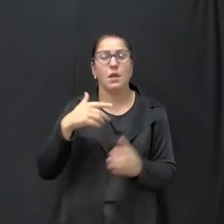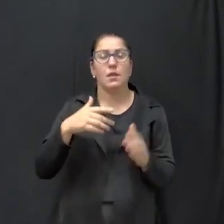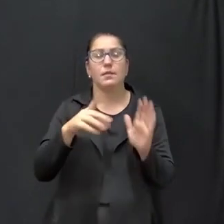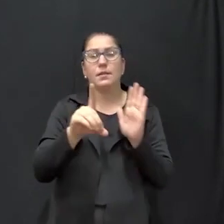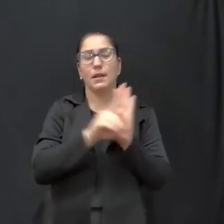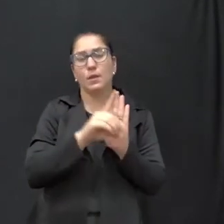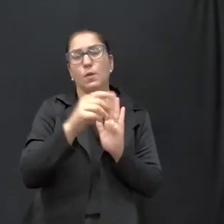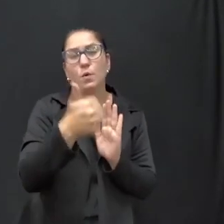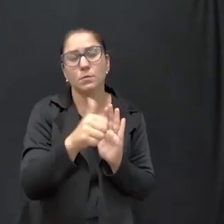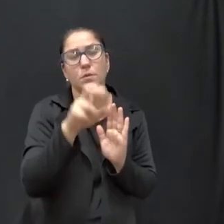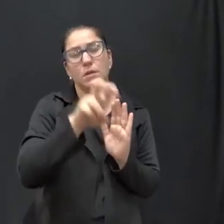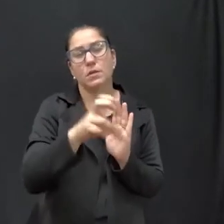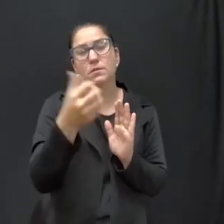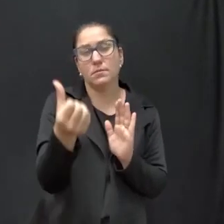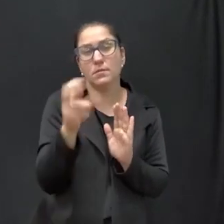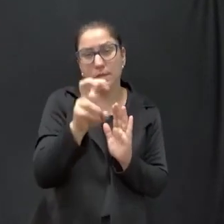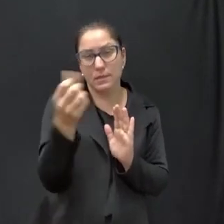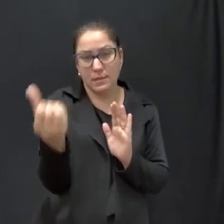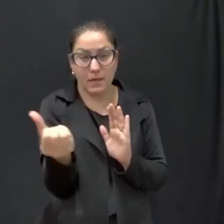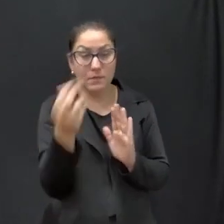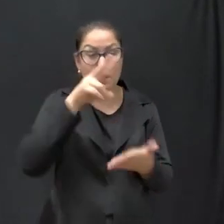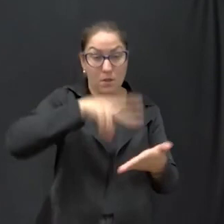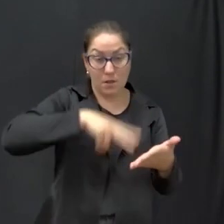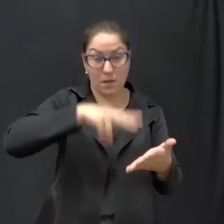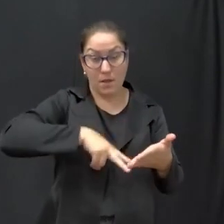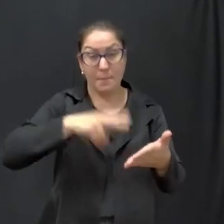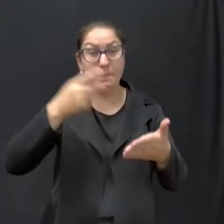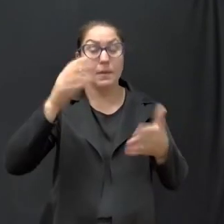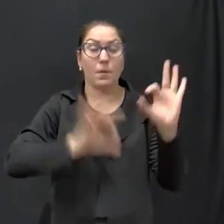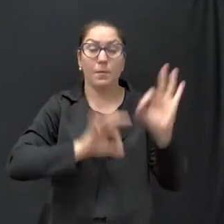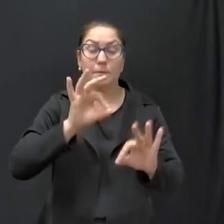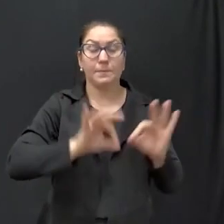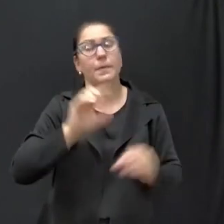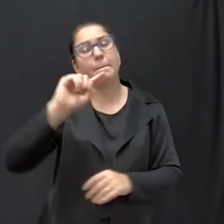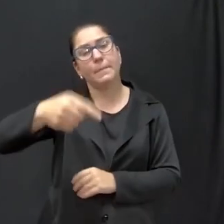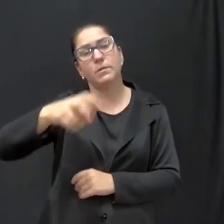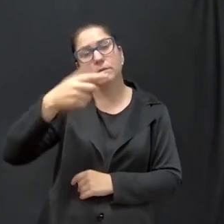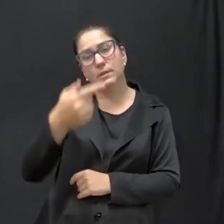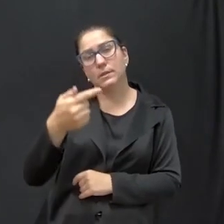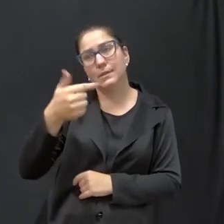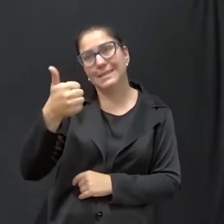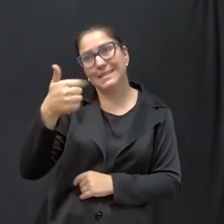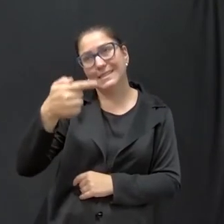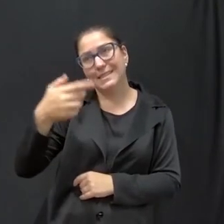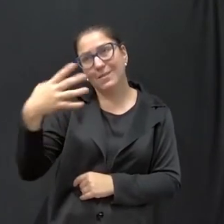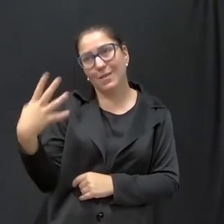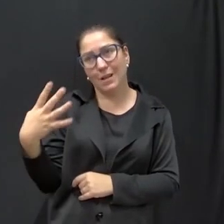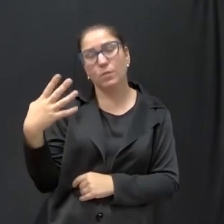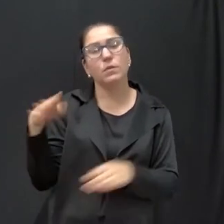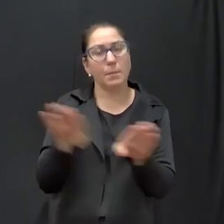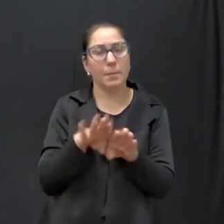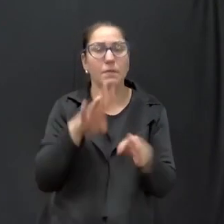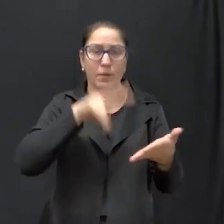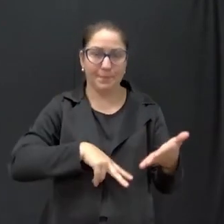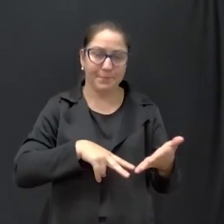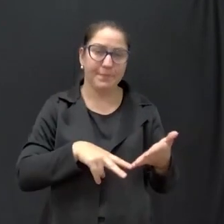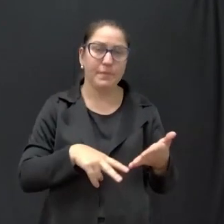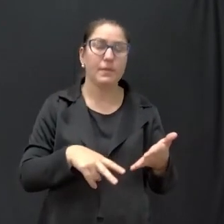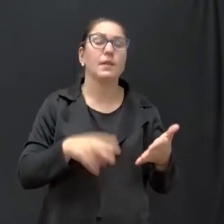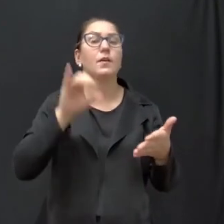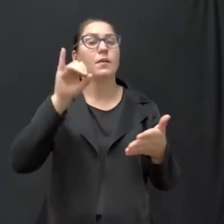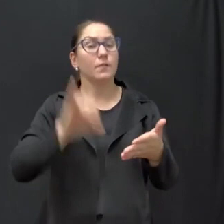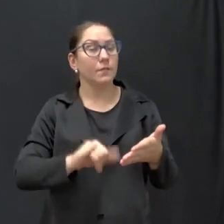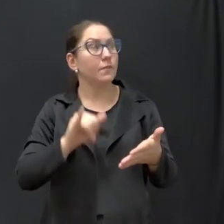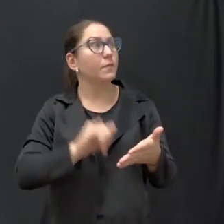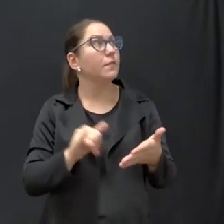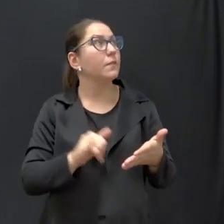.556, que nós vamos ler, e regulamentado pela portaria 1174, que também vamos ler. Fica instituído